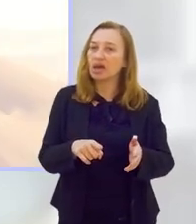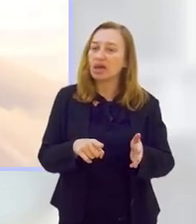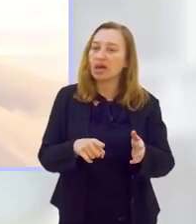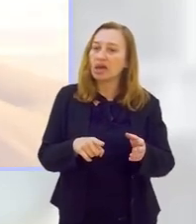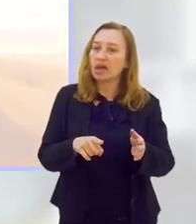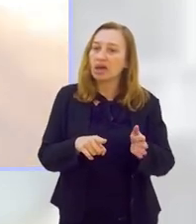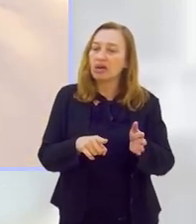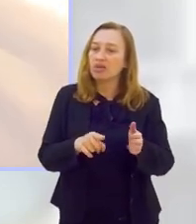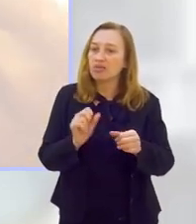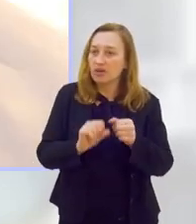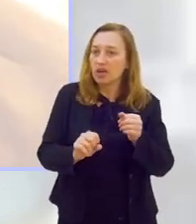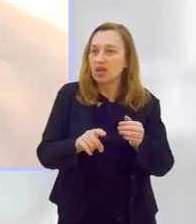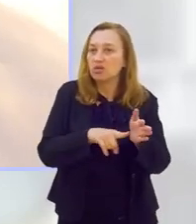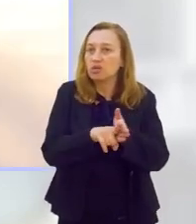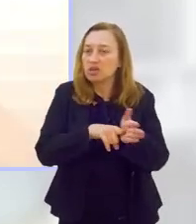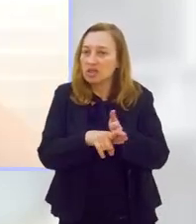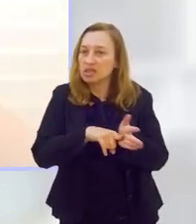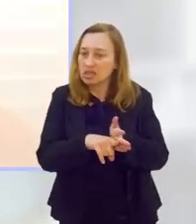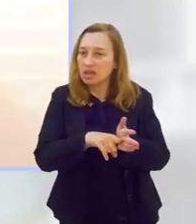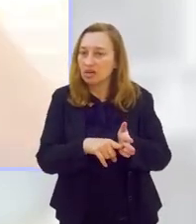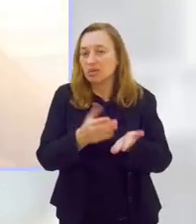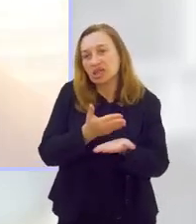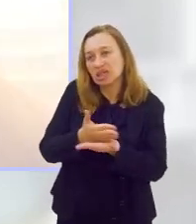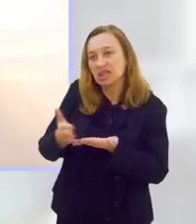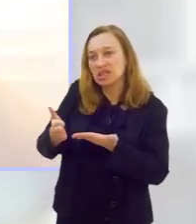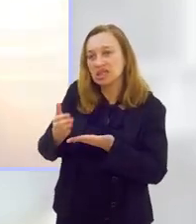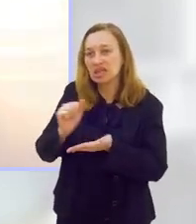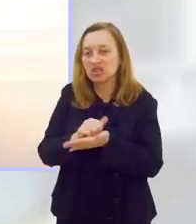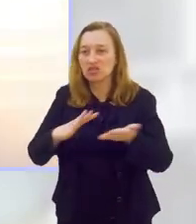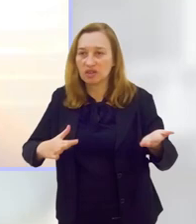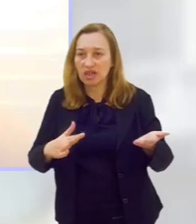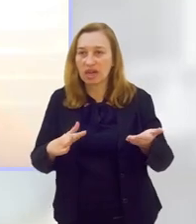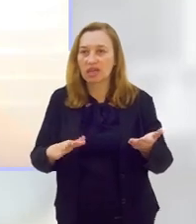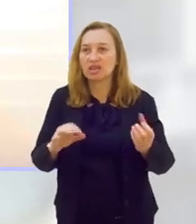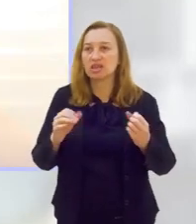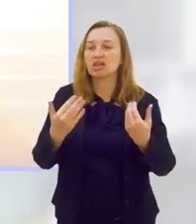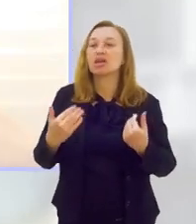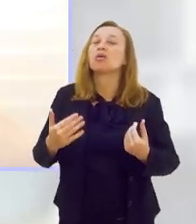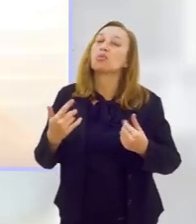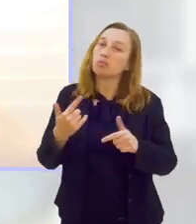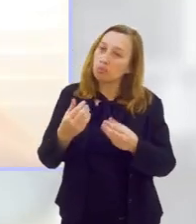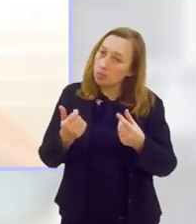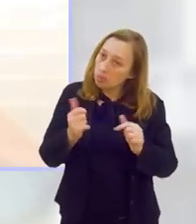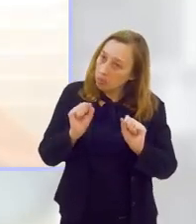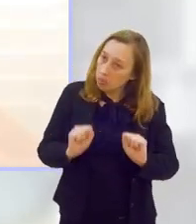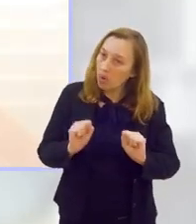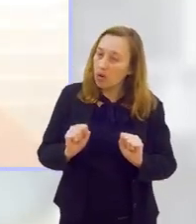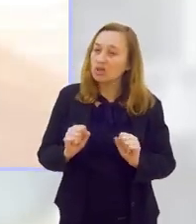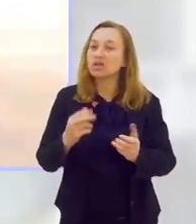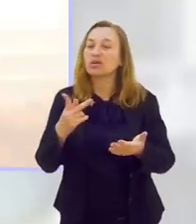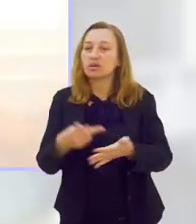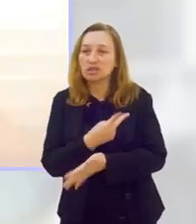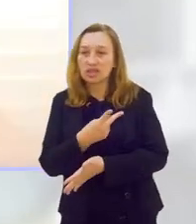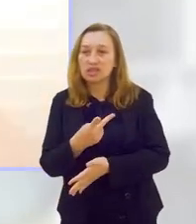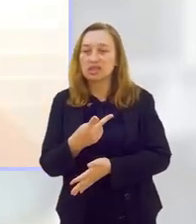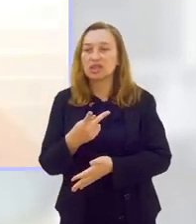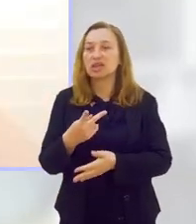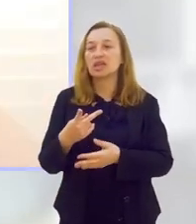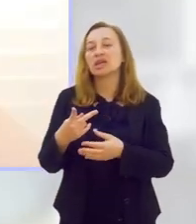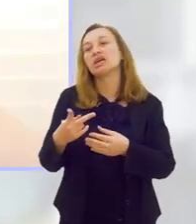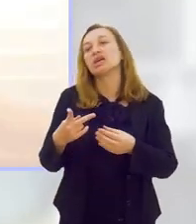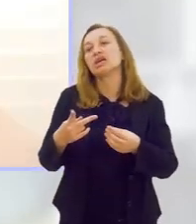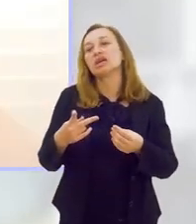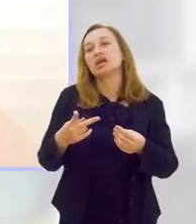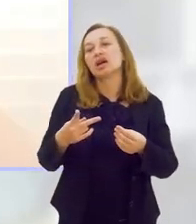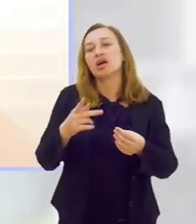física, tem risco de algum trombo, alguma placa de gordura se desprender das carótidas do coração,